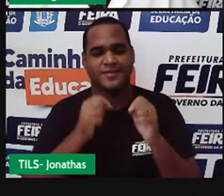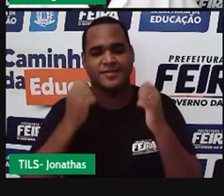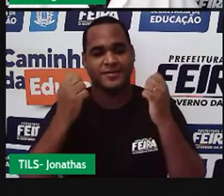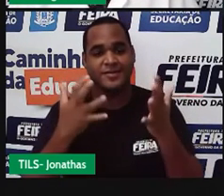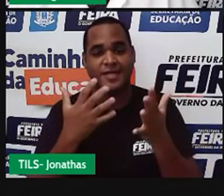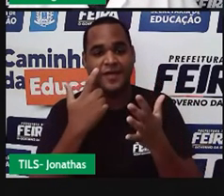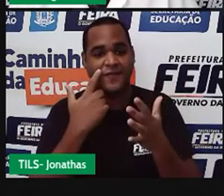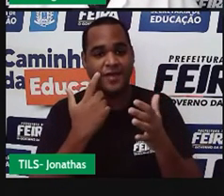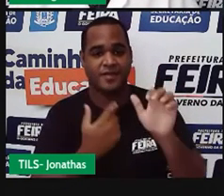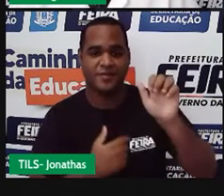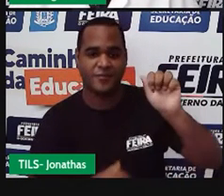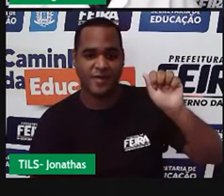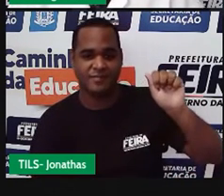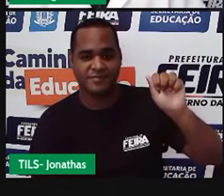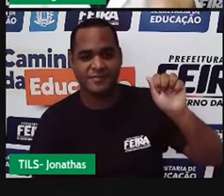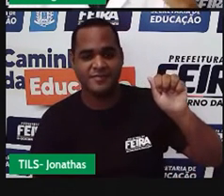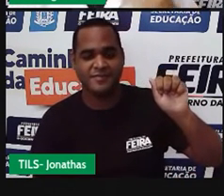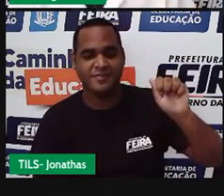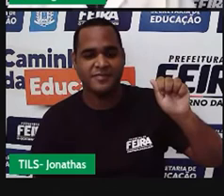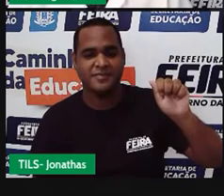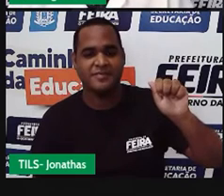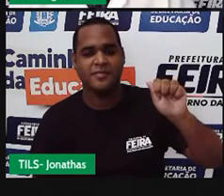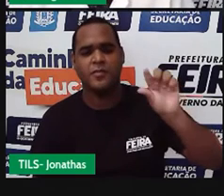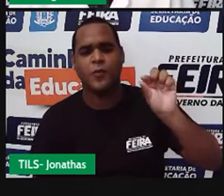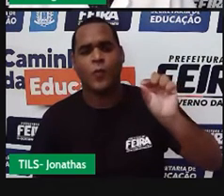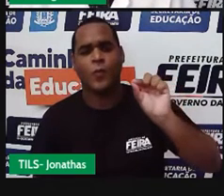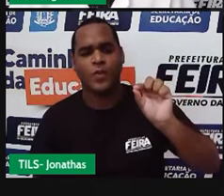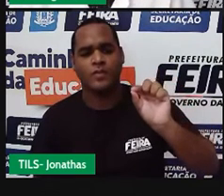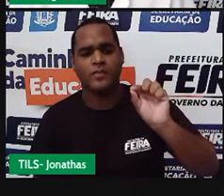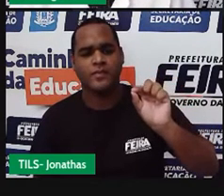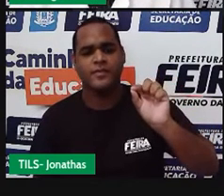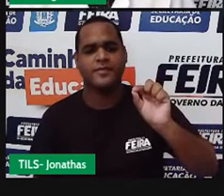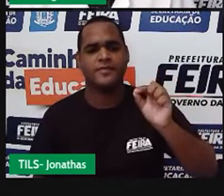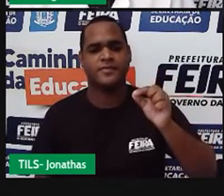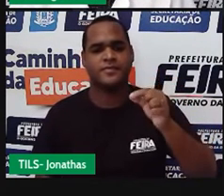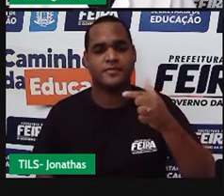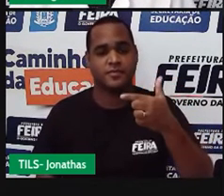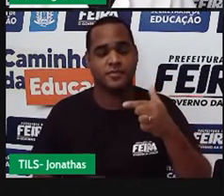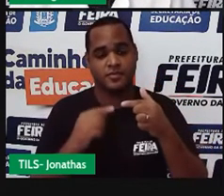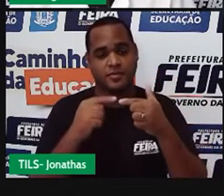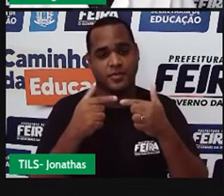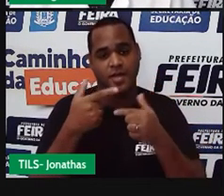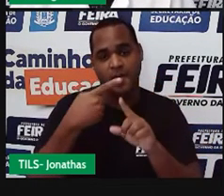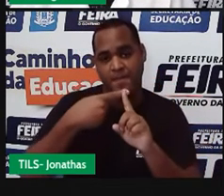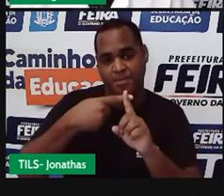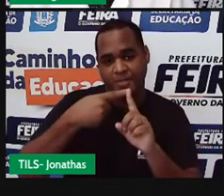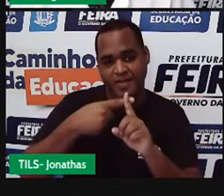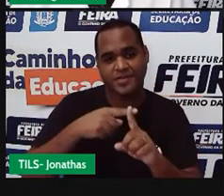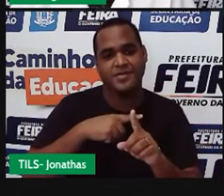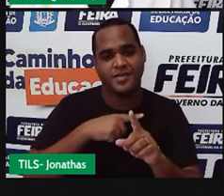nesse item A, o é que você tem aqui? Você tem uma conta de mais,